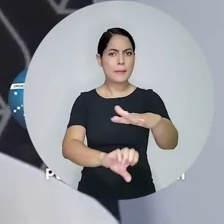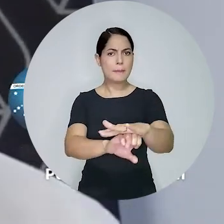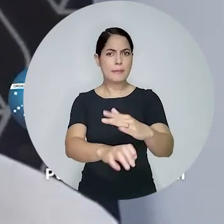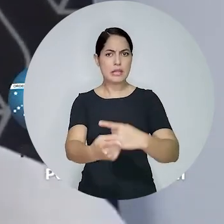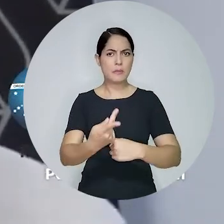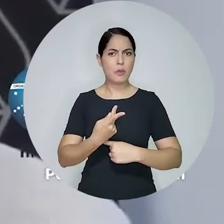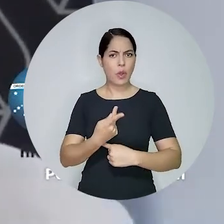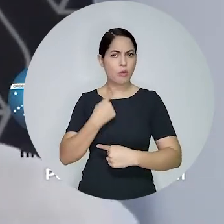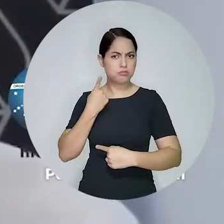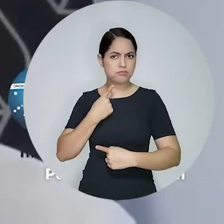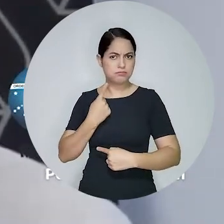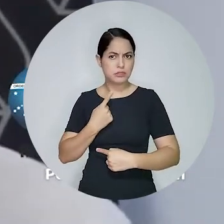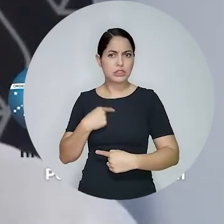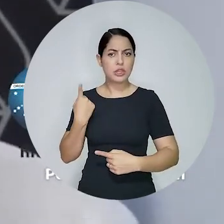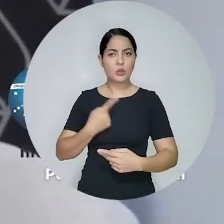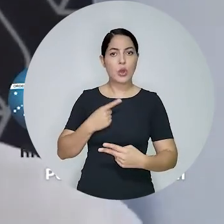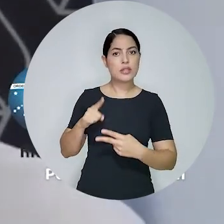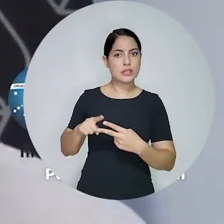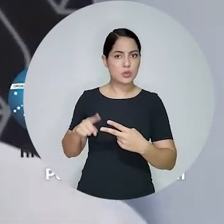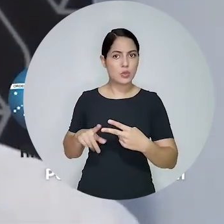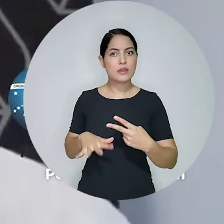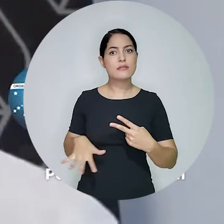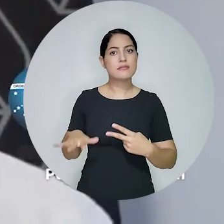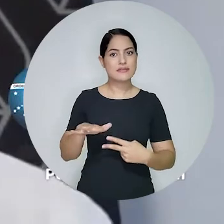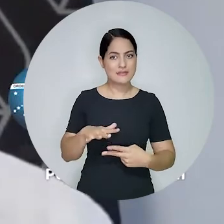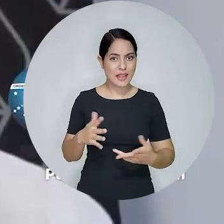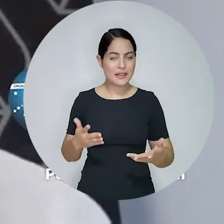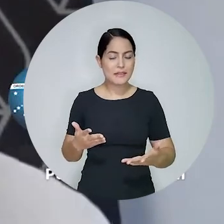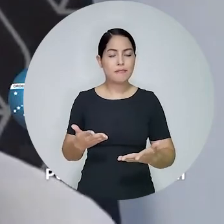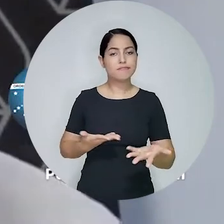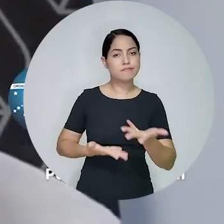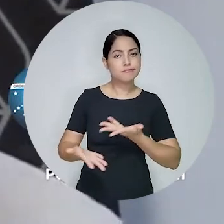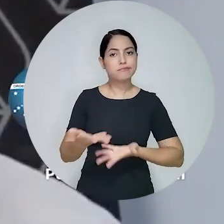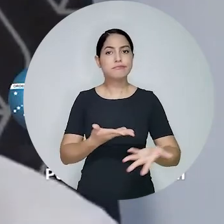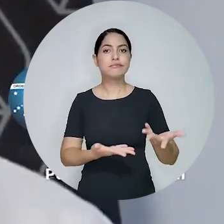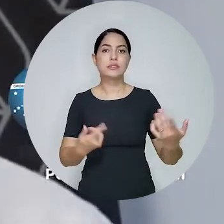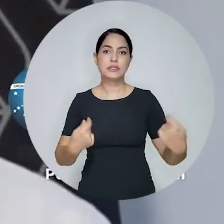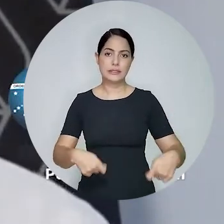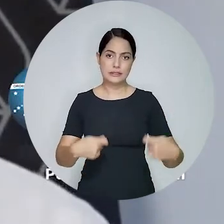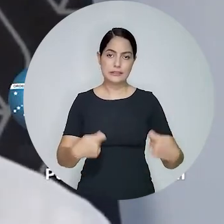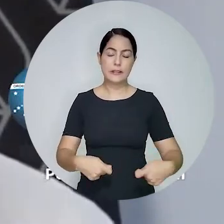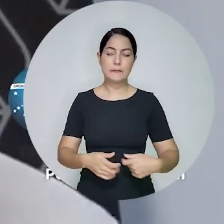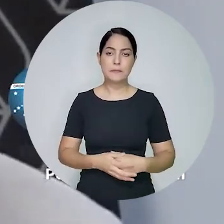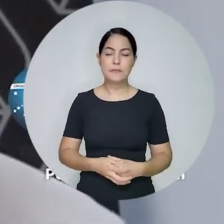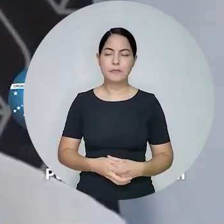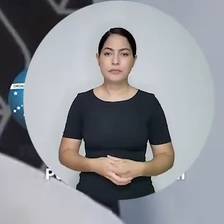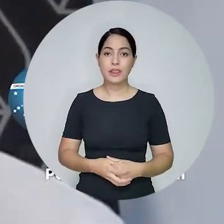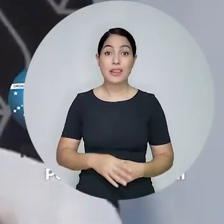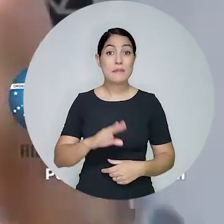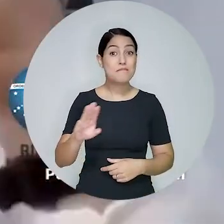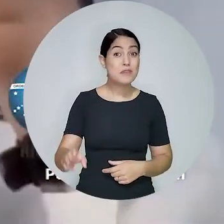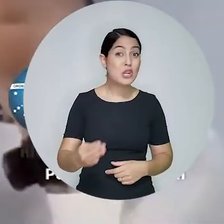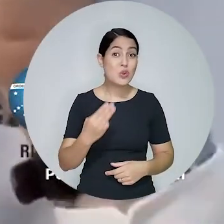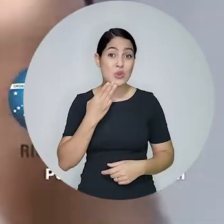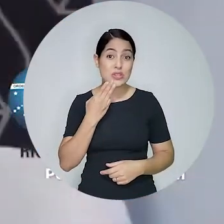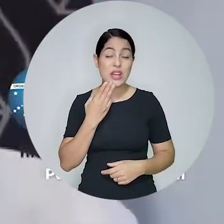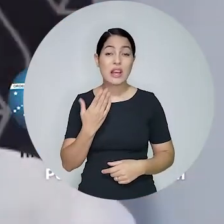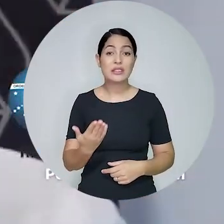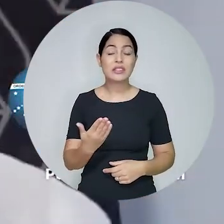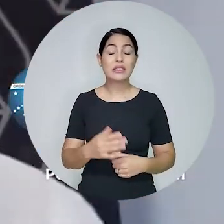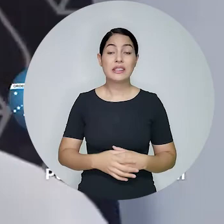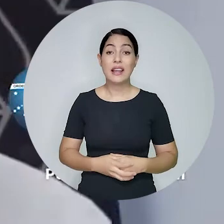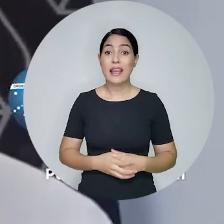ela normalmente vai demandar essas duas habilidades de um advogado. E aqui nós estamos a falar de contratos milionários, não há